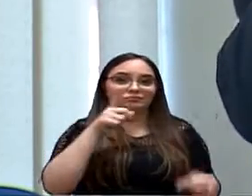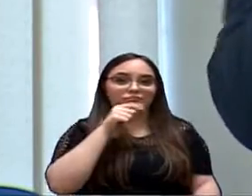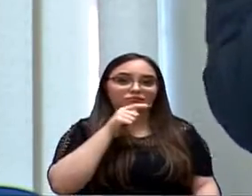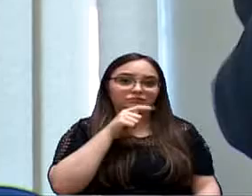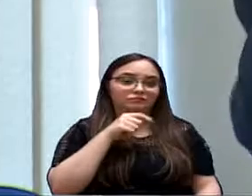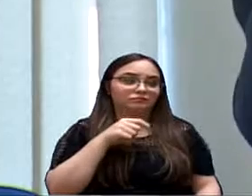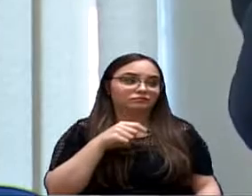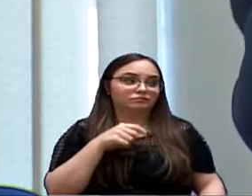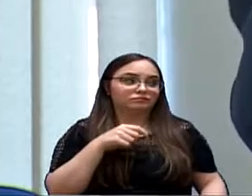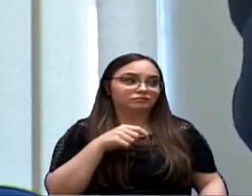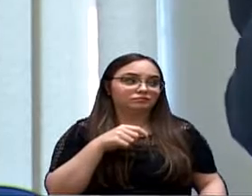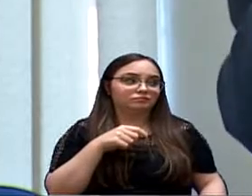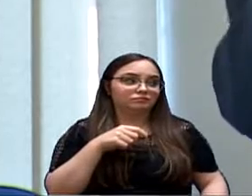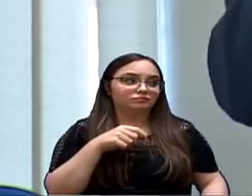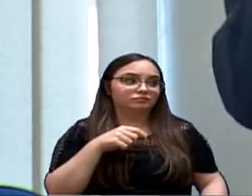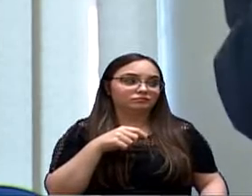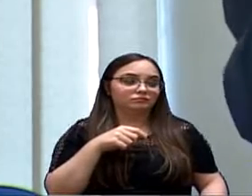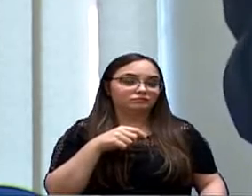As condicionantes.